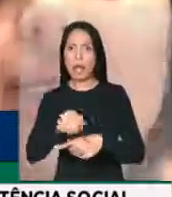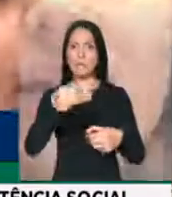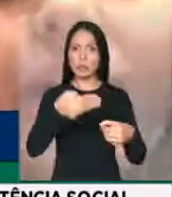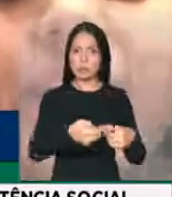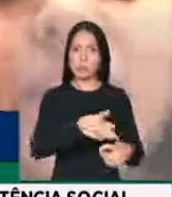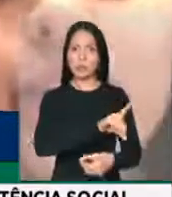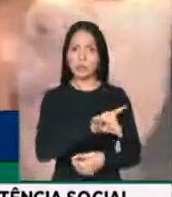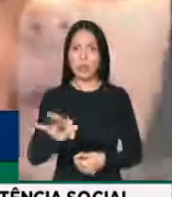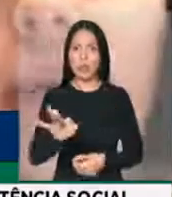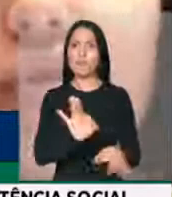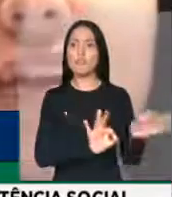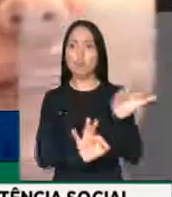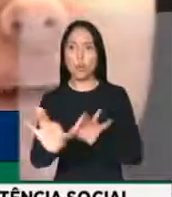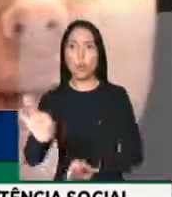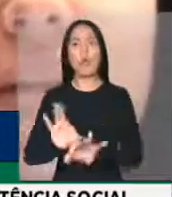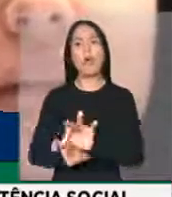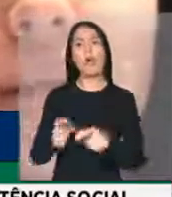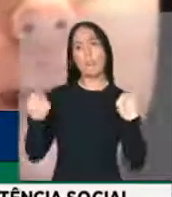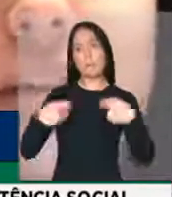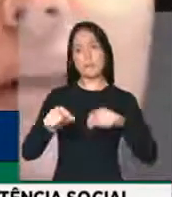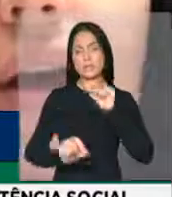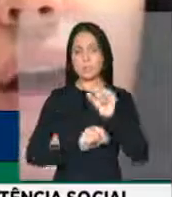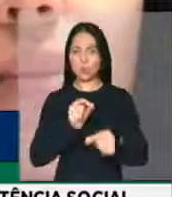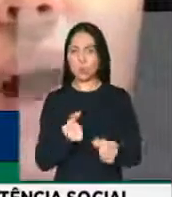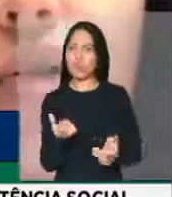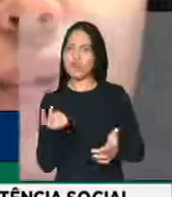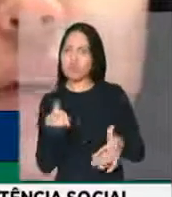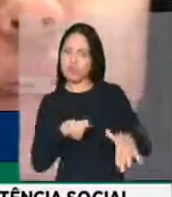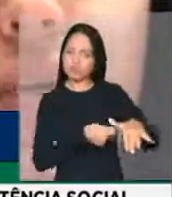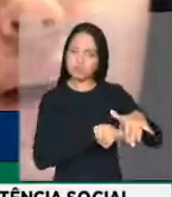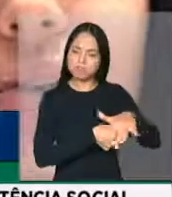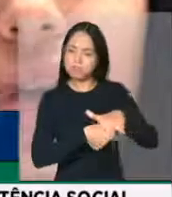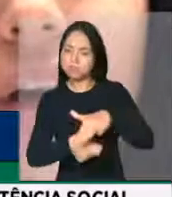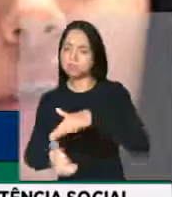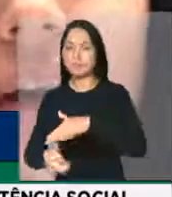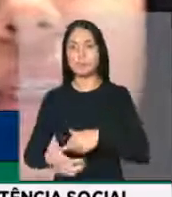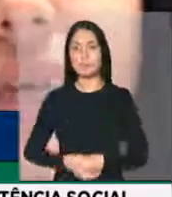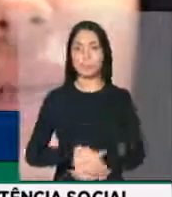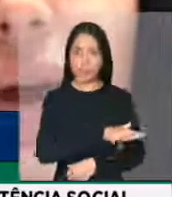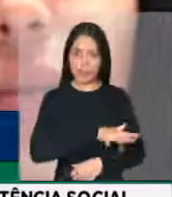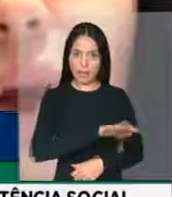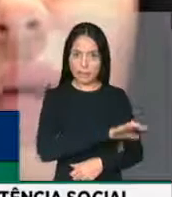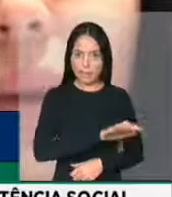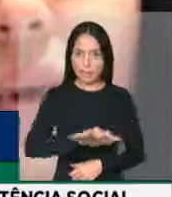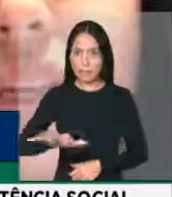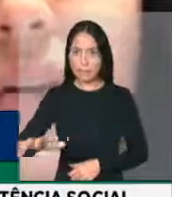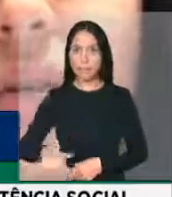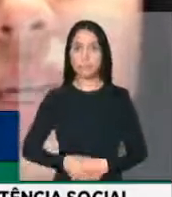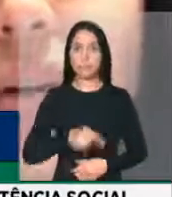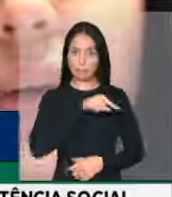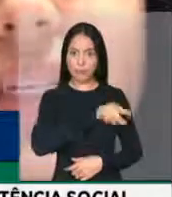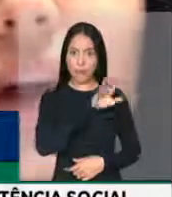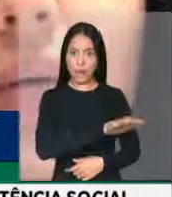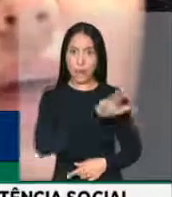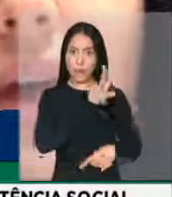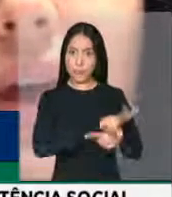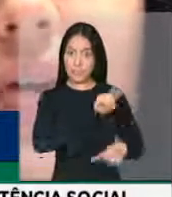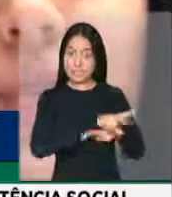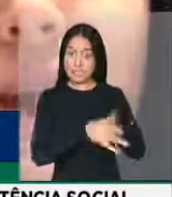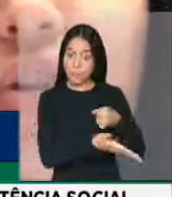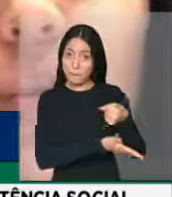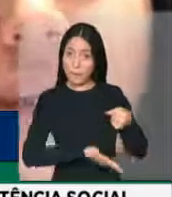municípios. Deve ser organizada por bloco de financiamento, são eles. Bloco de proteção social básica, bloco da proteção social especial